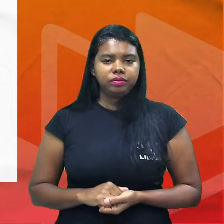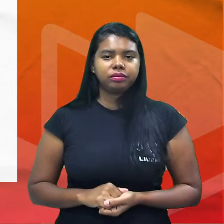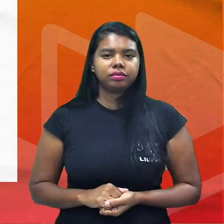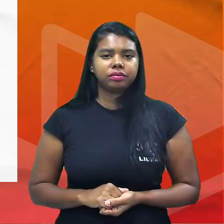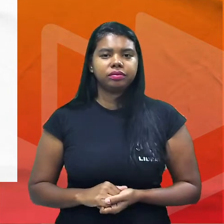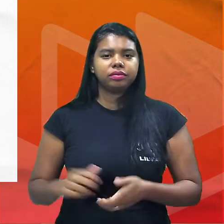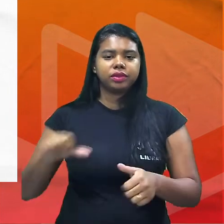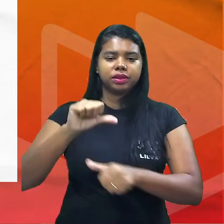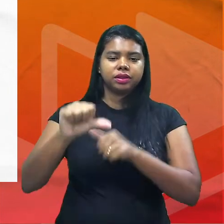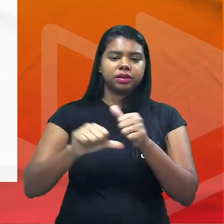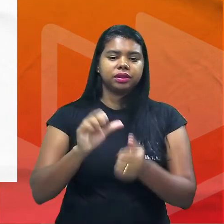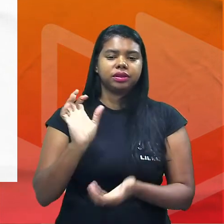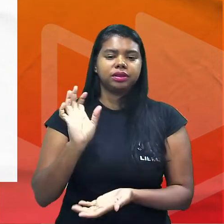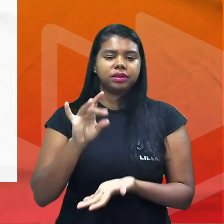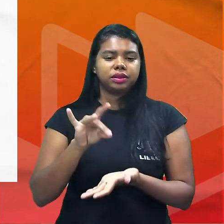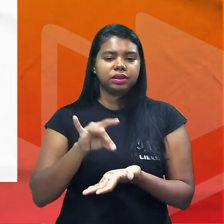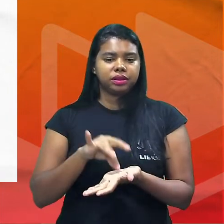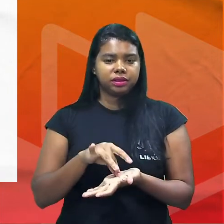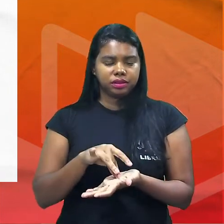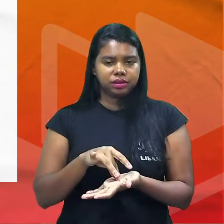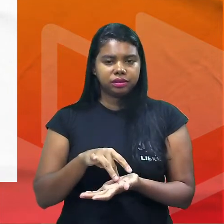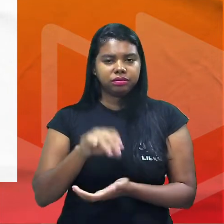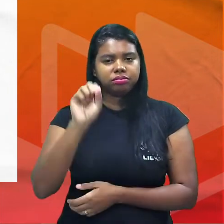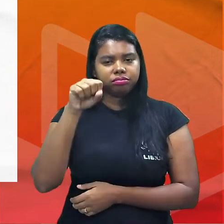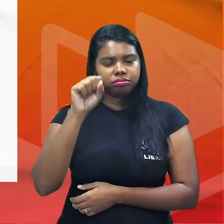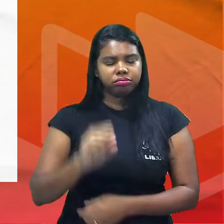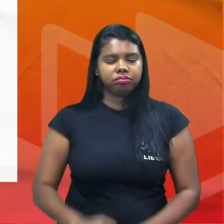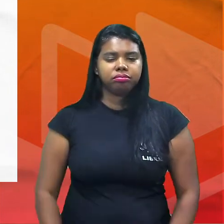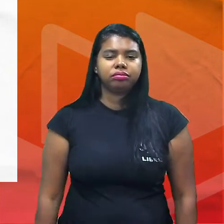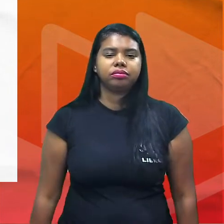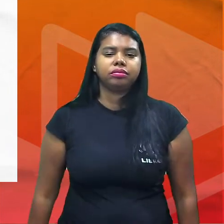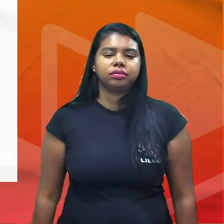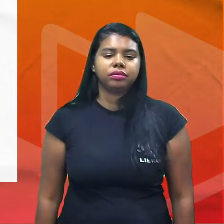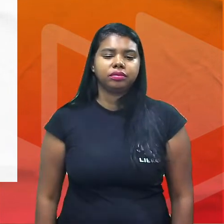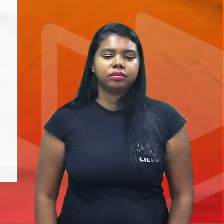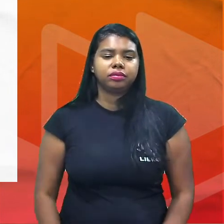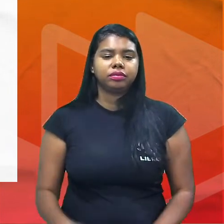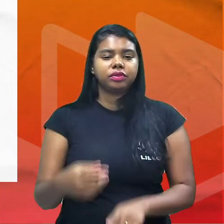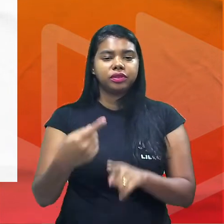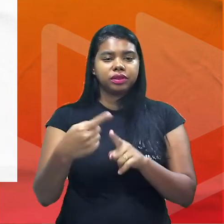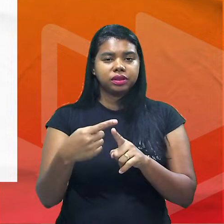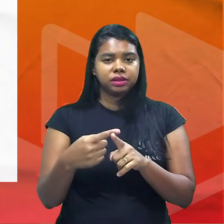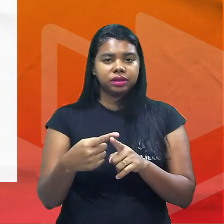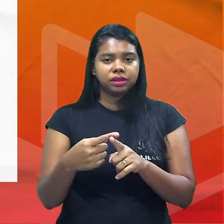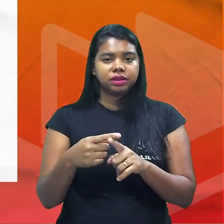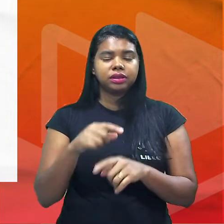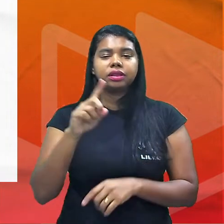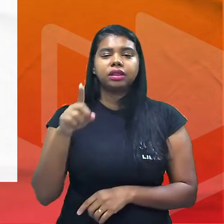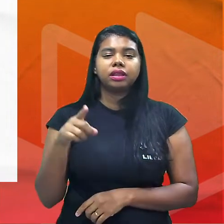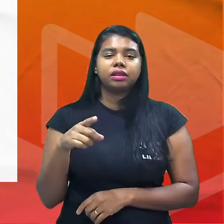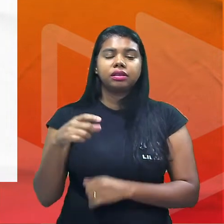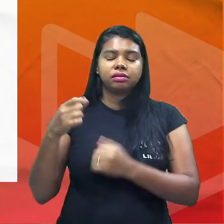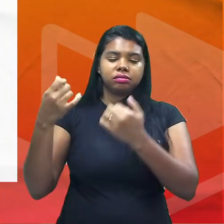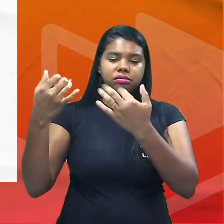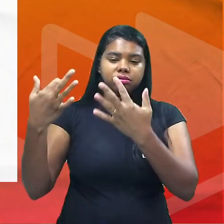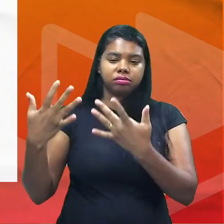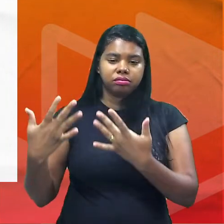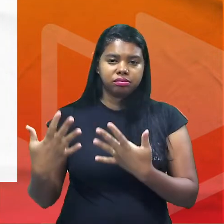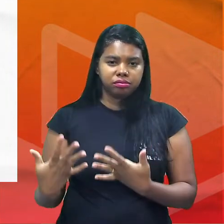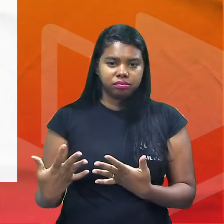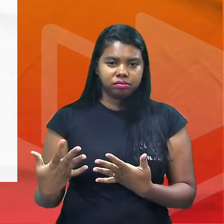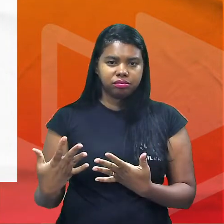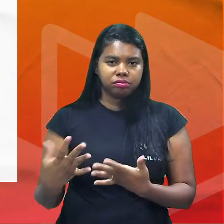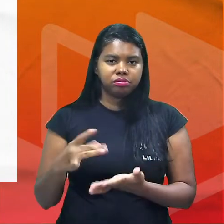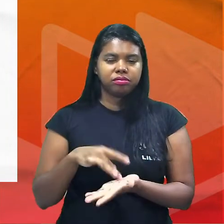mudaria o sentido sim porque se eu fizer a retirada das vírgulas deixa de ser uma explicação e